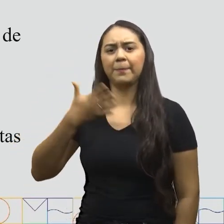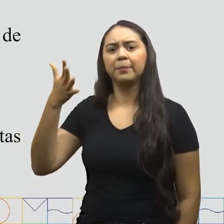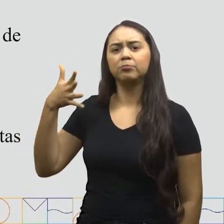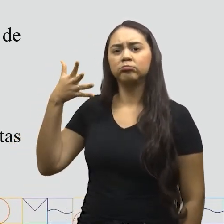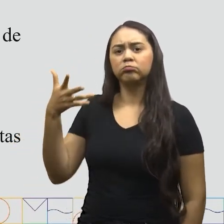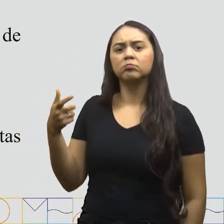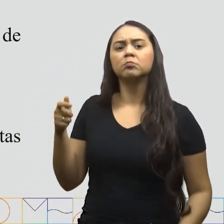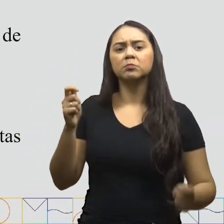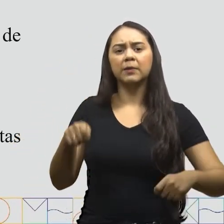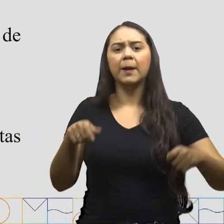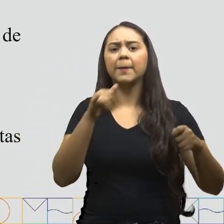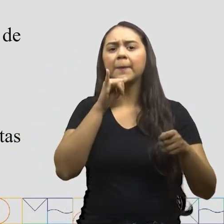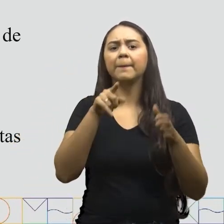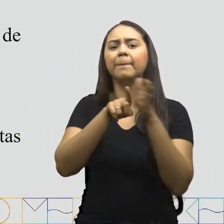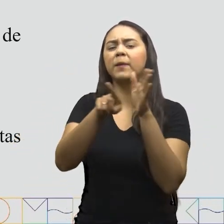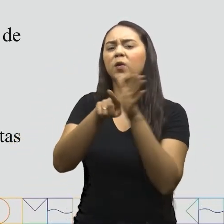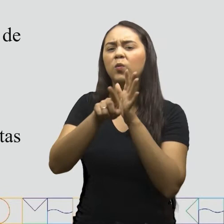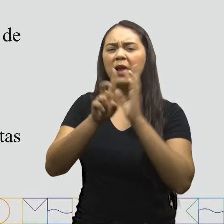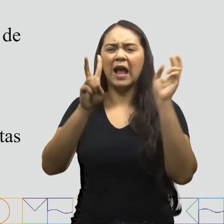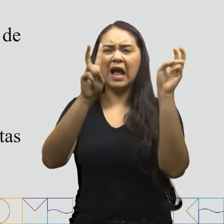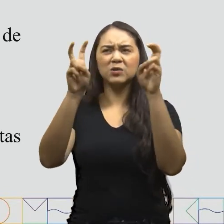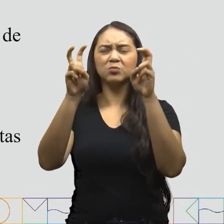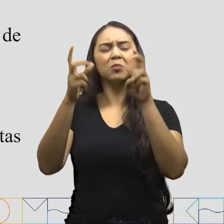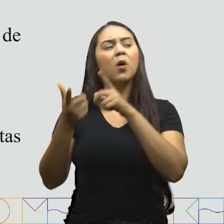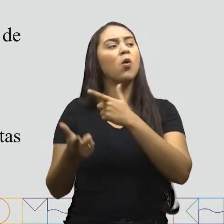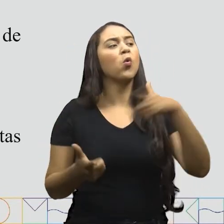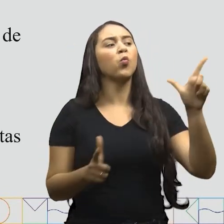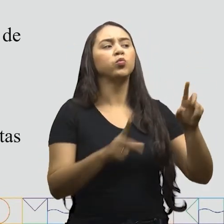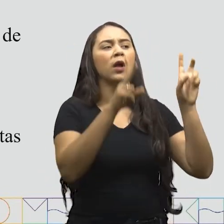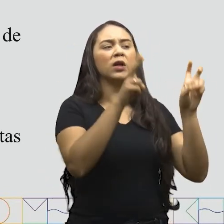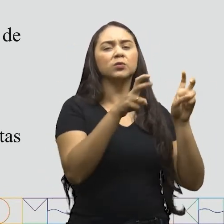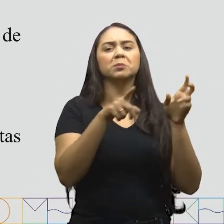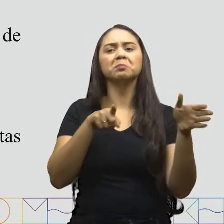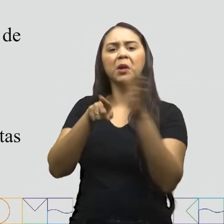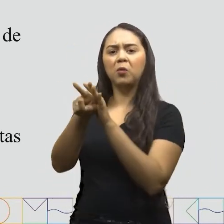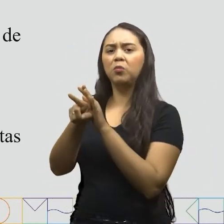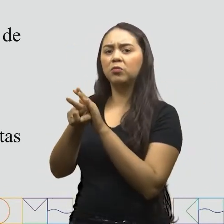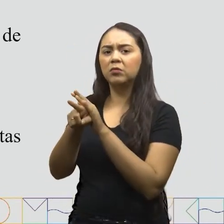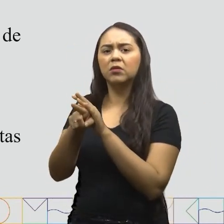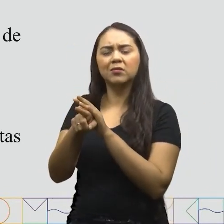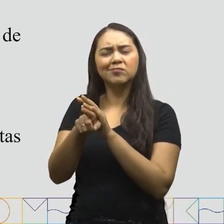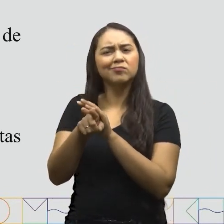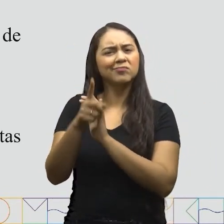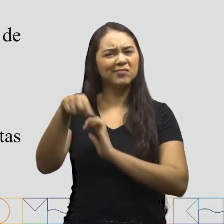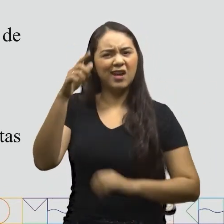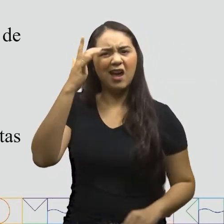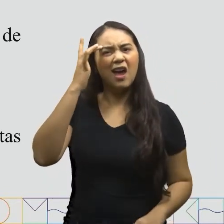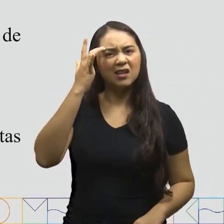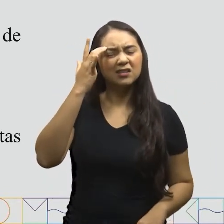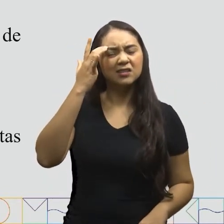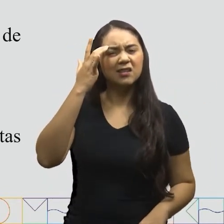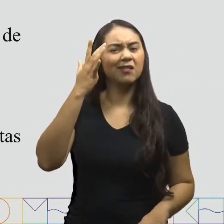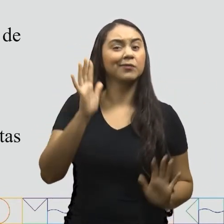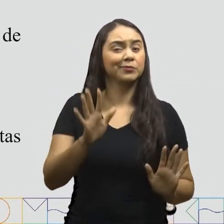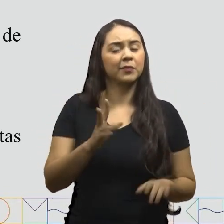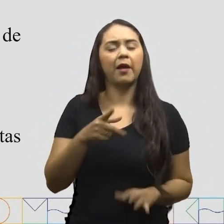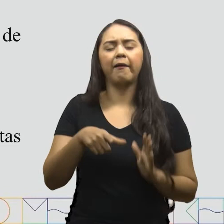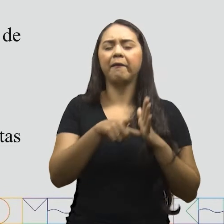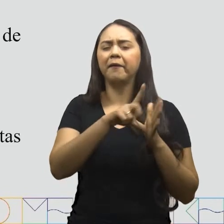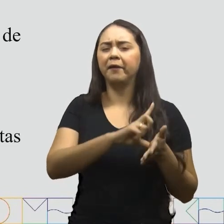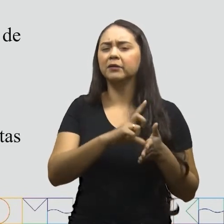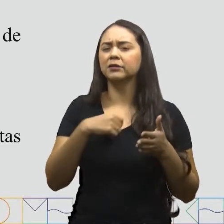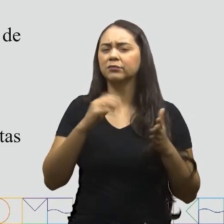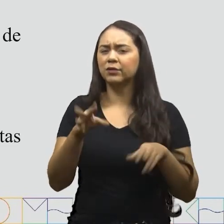fazer perguntas sobre outros assuntos Além do tema da apresentação oral Hum... Eu acabei de